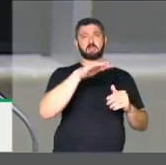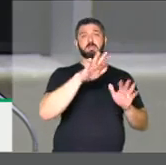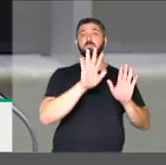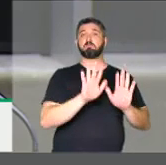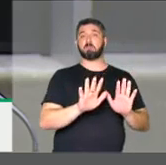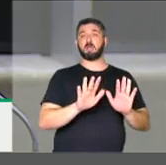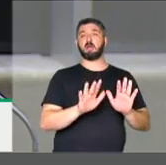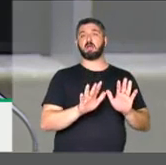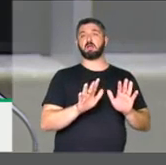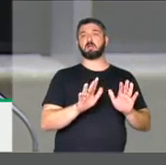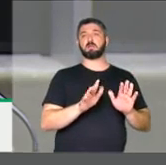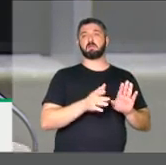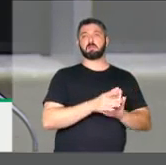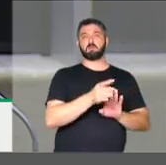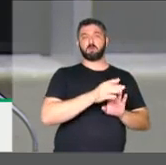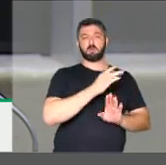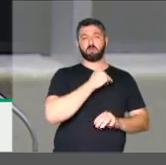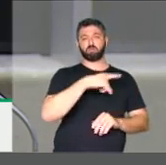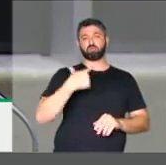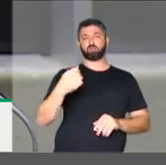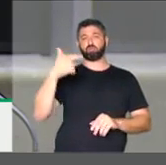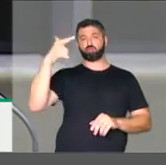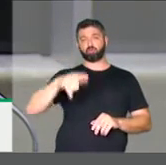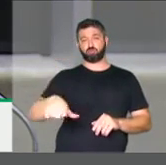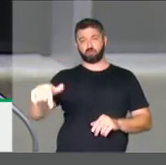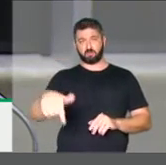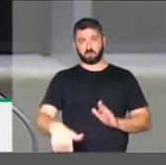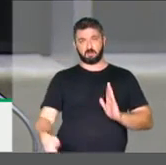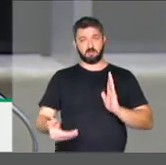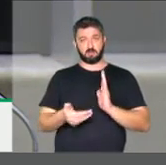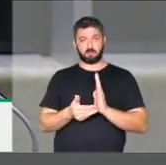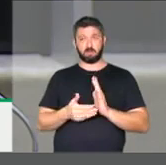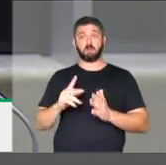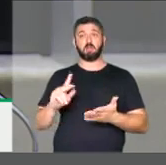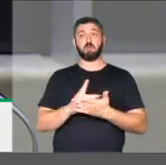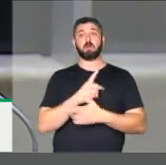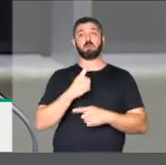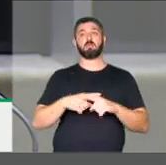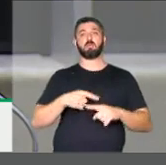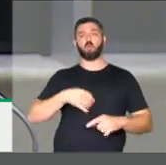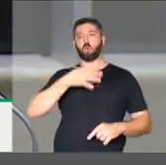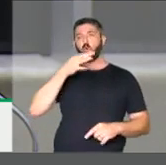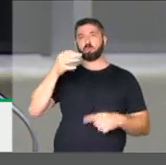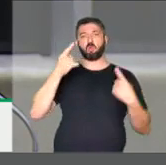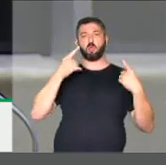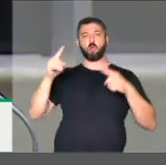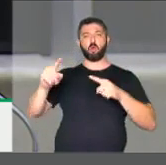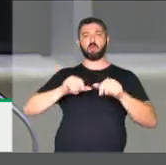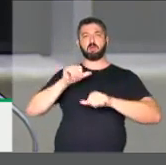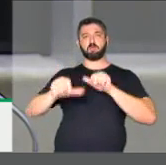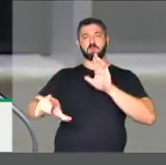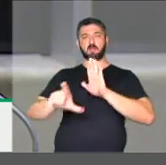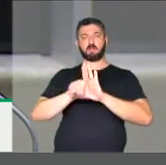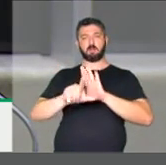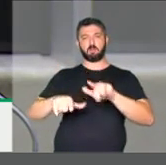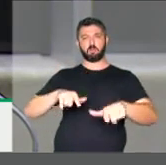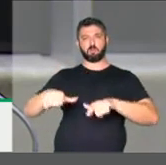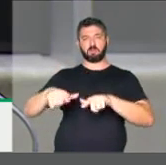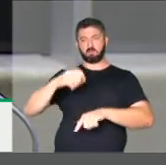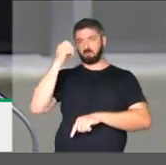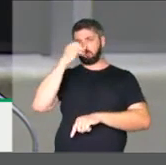mesmo assim reconduzido a essa casa, aconteceu quando eu me posicionei contra a reforma trabalhista